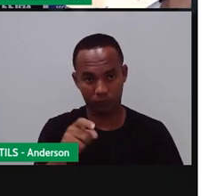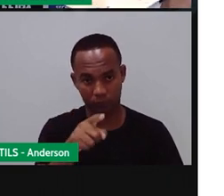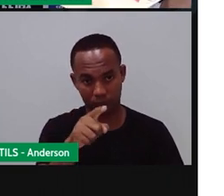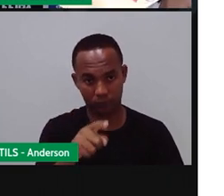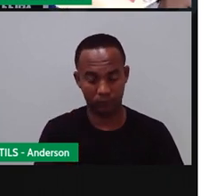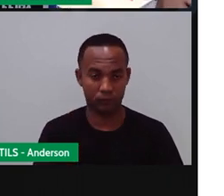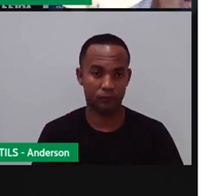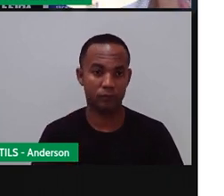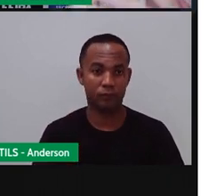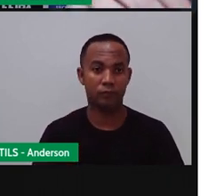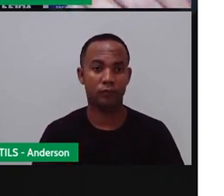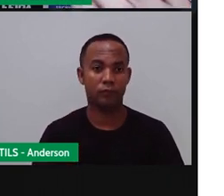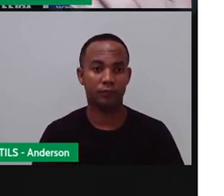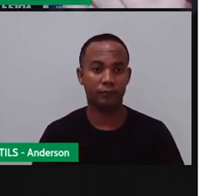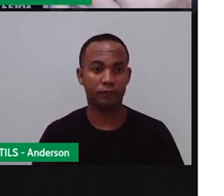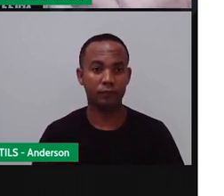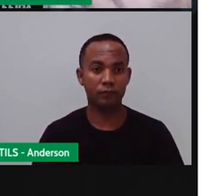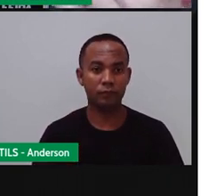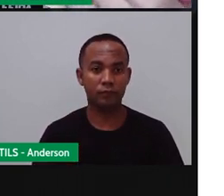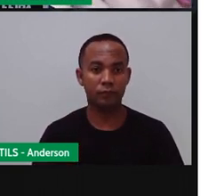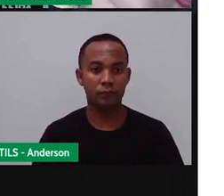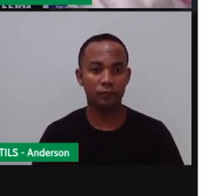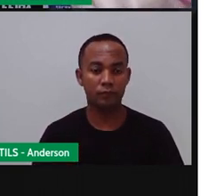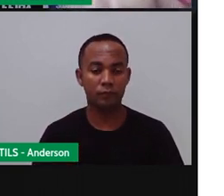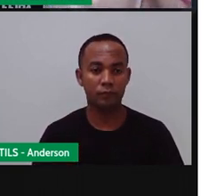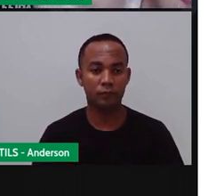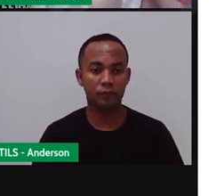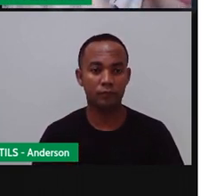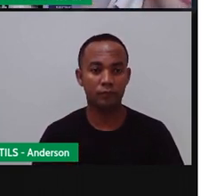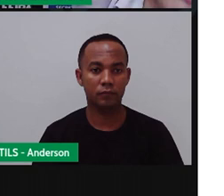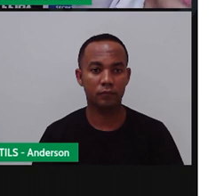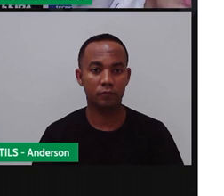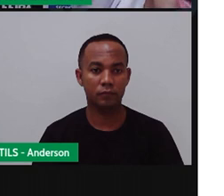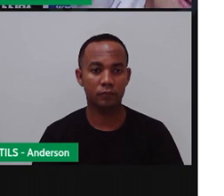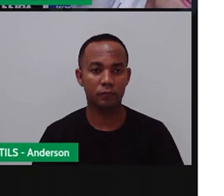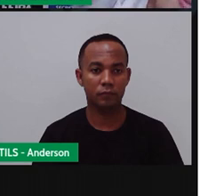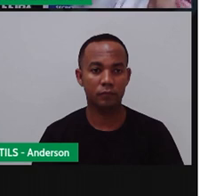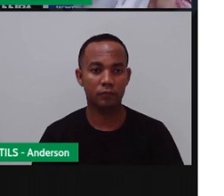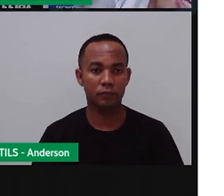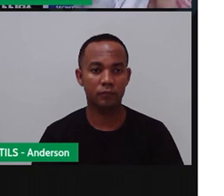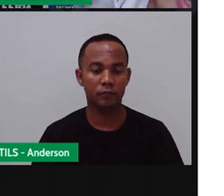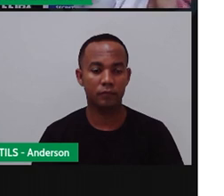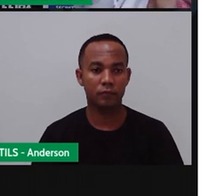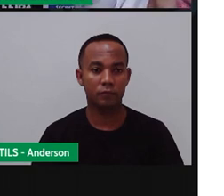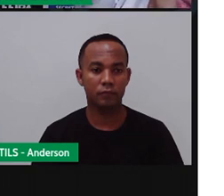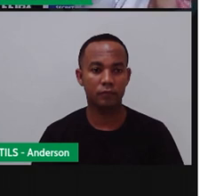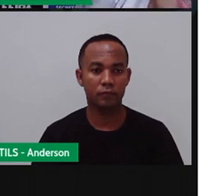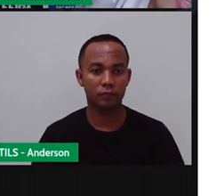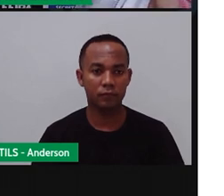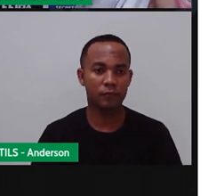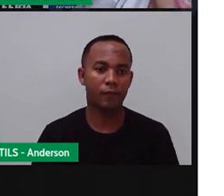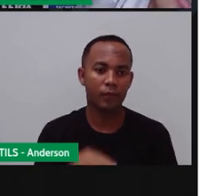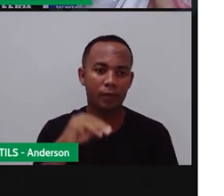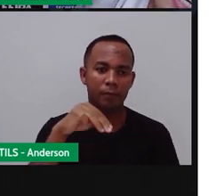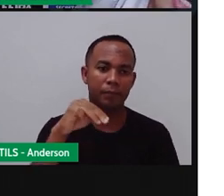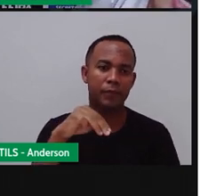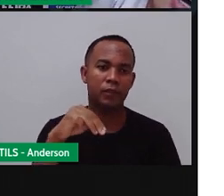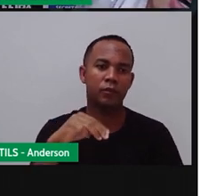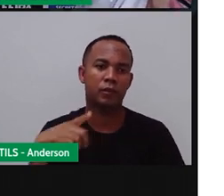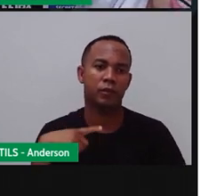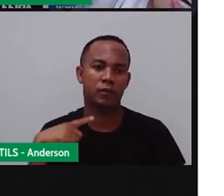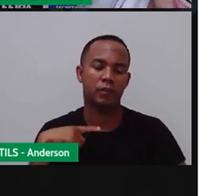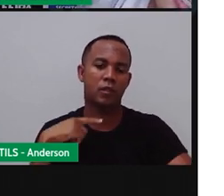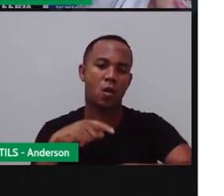aqui. Hora e o quê? Qual foi o outro ponteirinho? Foi o que a Pro escreveu? Minuto. Então, temos aqui o quê?